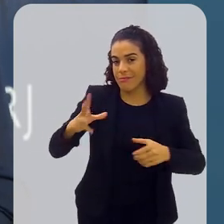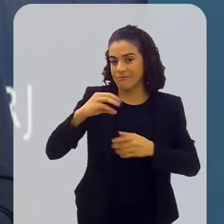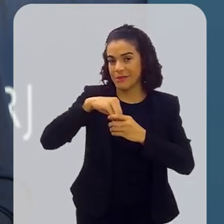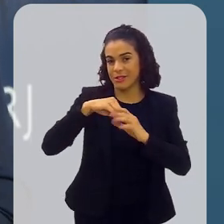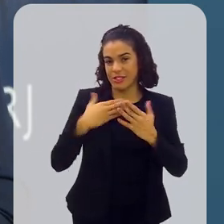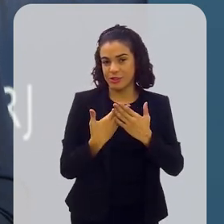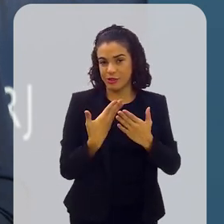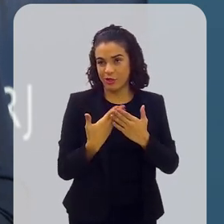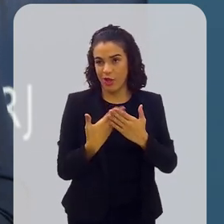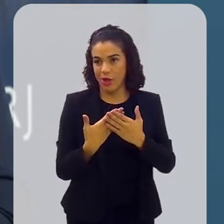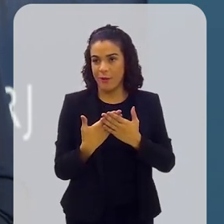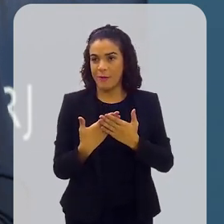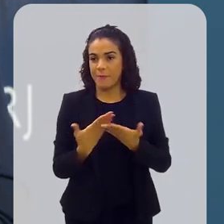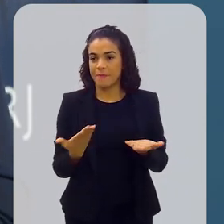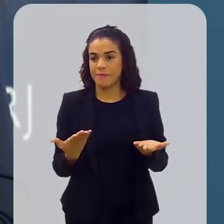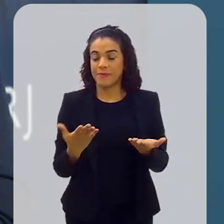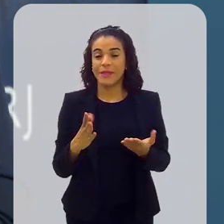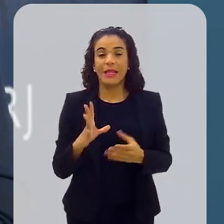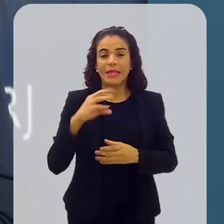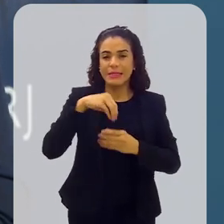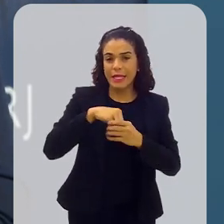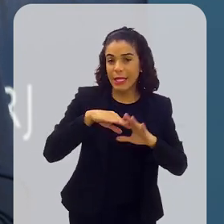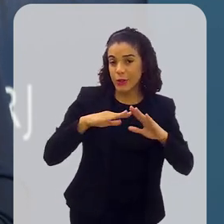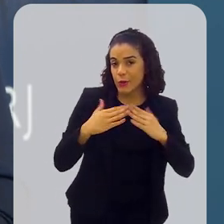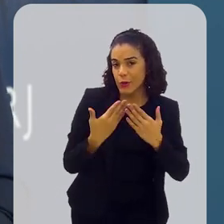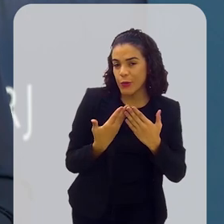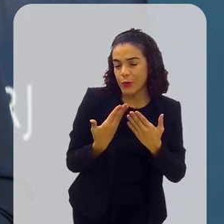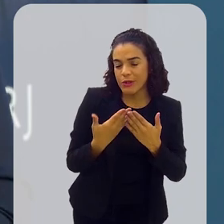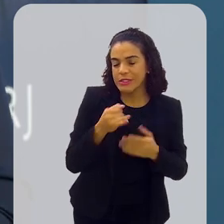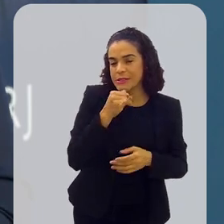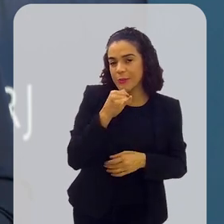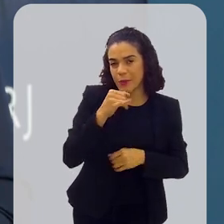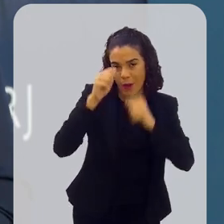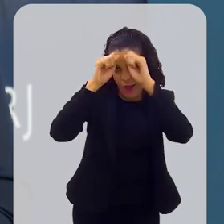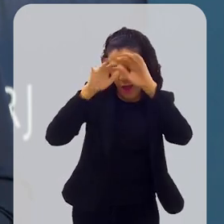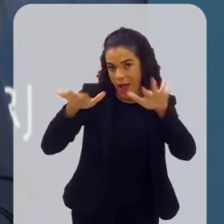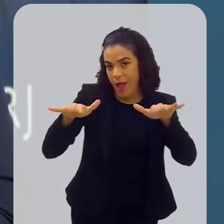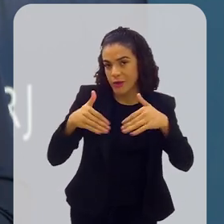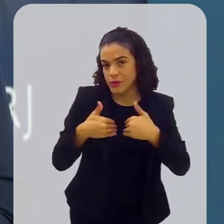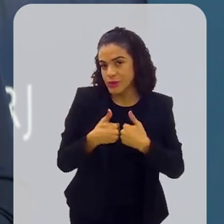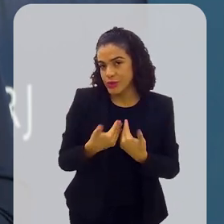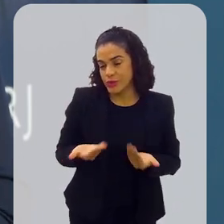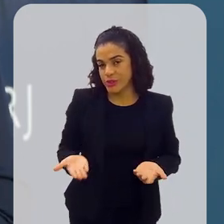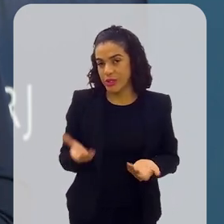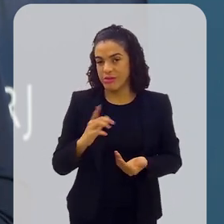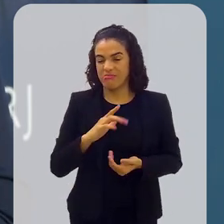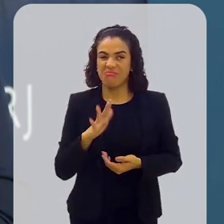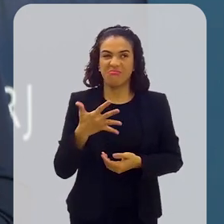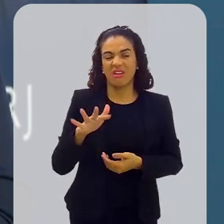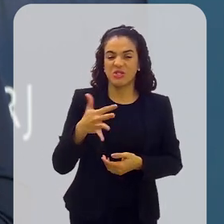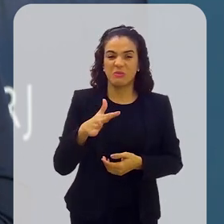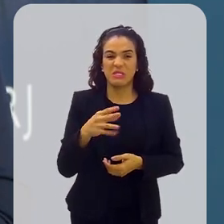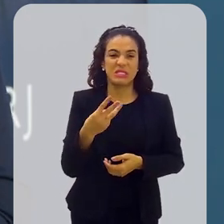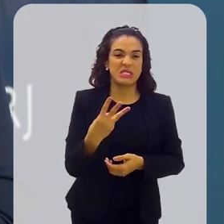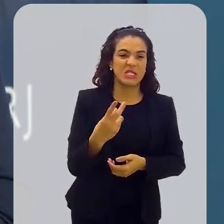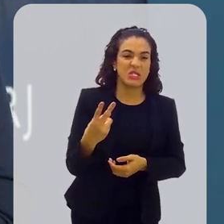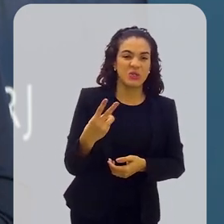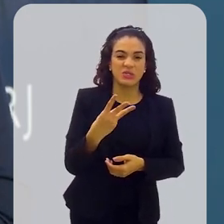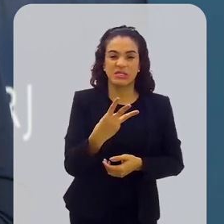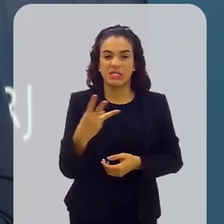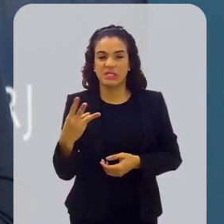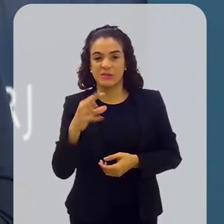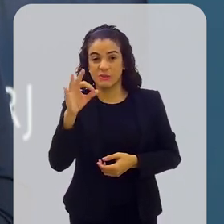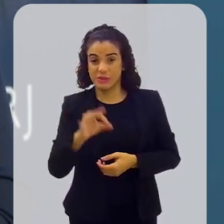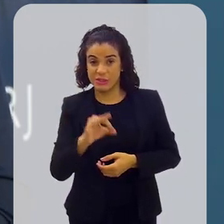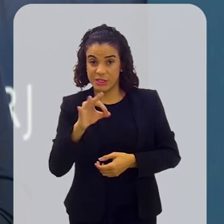acontecendo nas escolas. Antes nós tínhamos dentro do público autista, por exemplo, nós tínhamos em torno de 32,